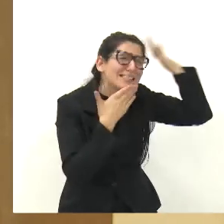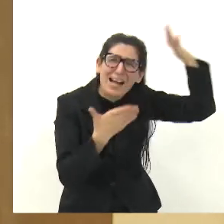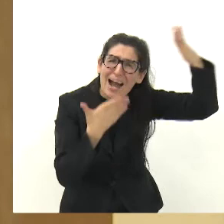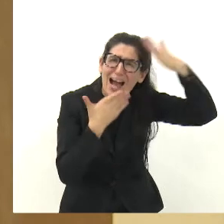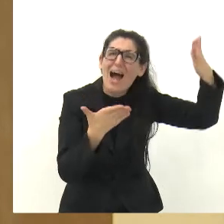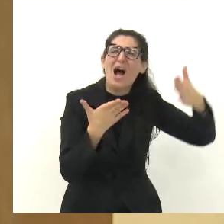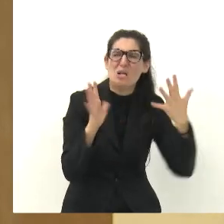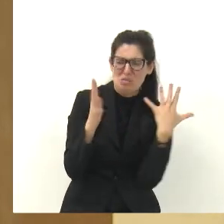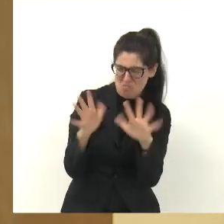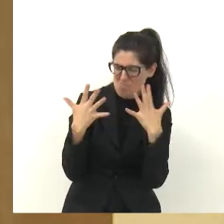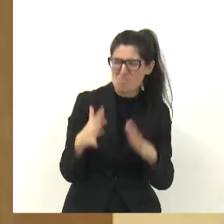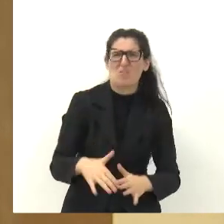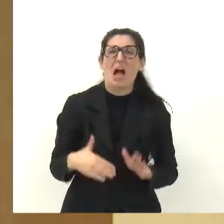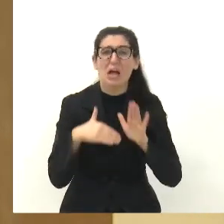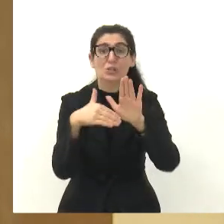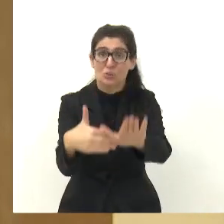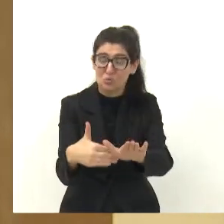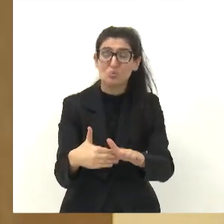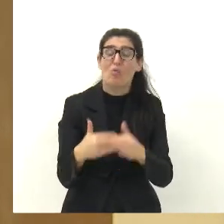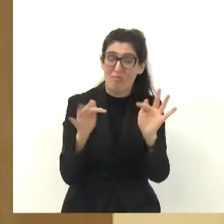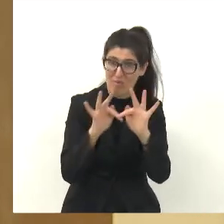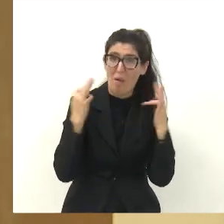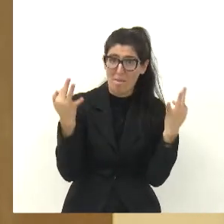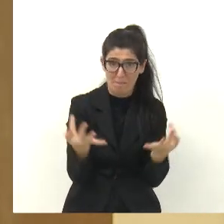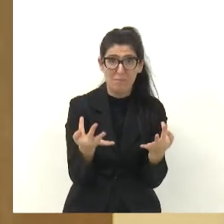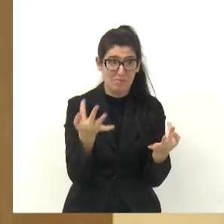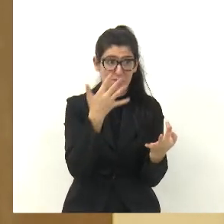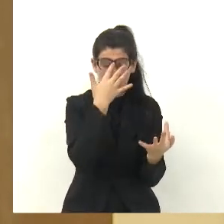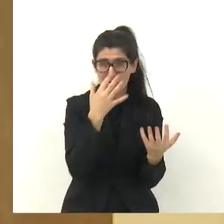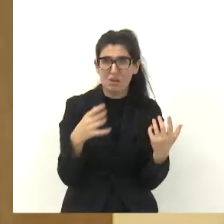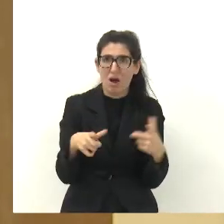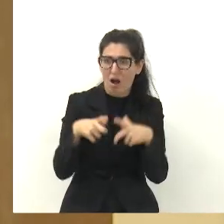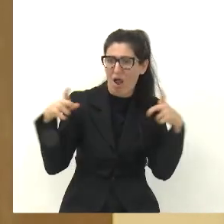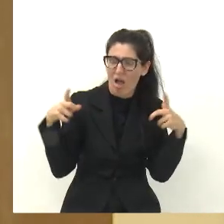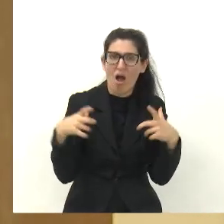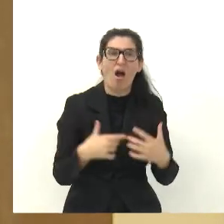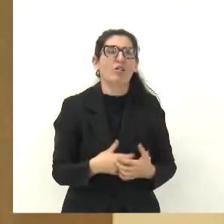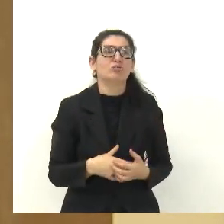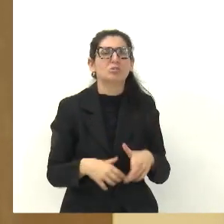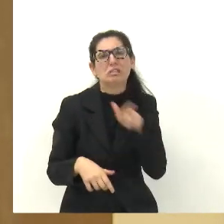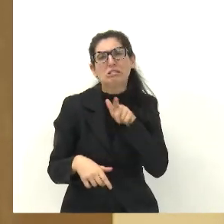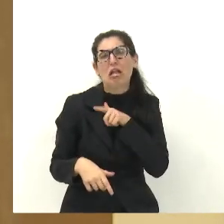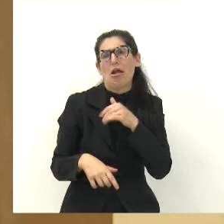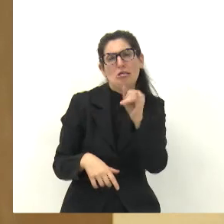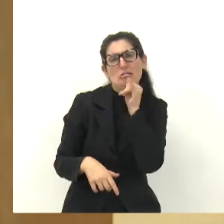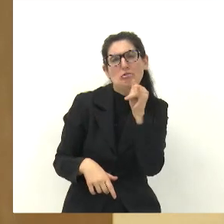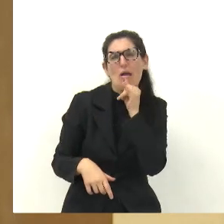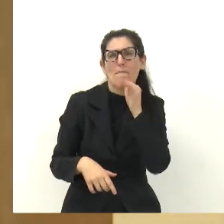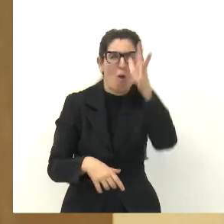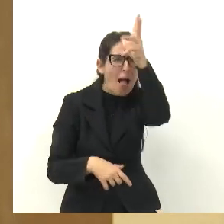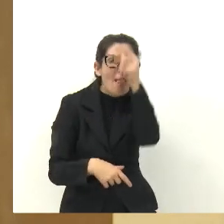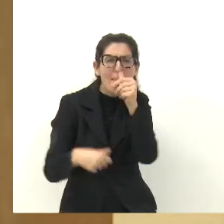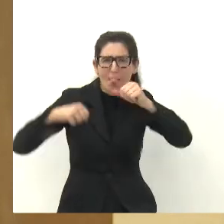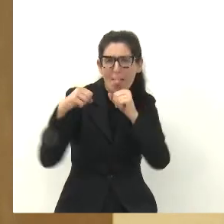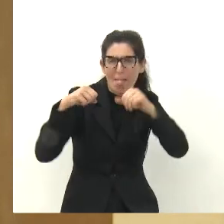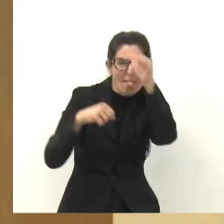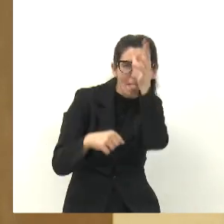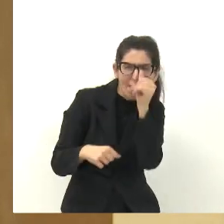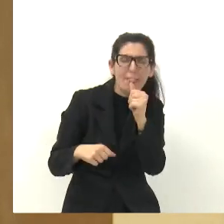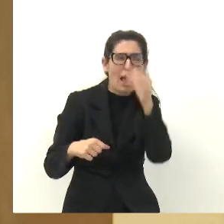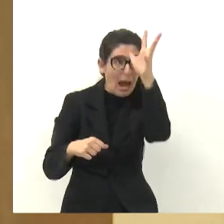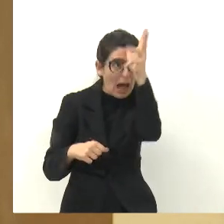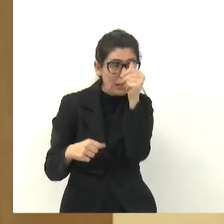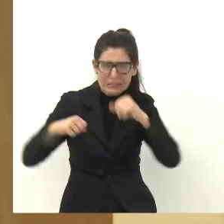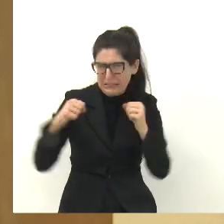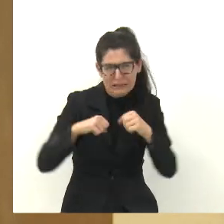esteve ajudando essa família, que é grande, ele tem a criação dele lá, então, eu quero aqui, deixar gravado esse